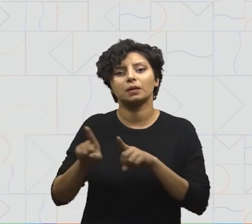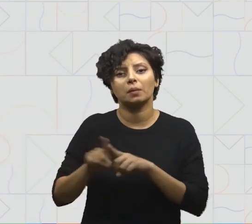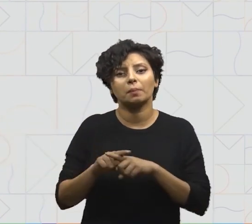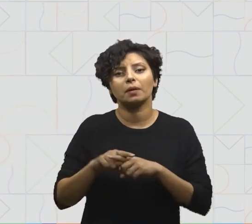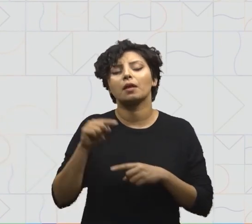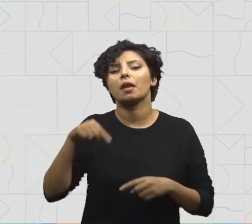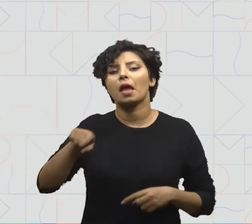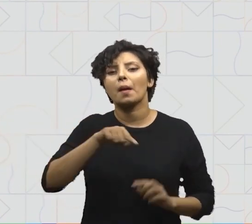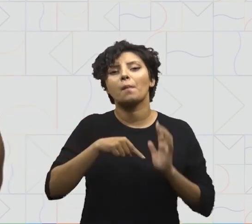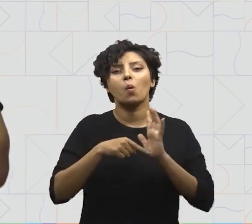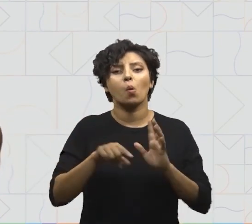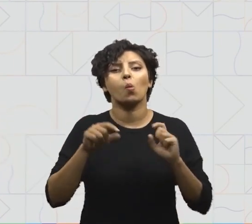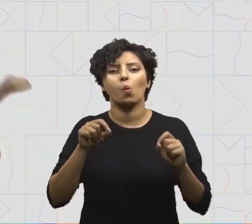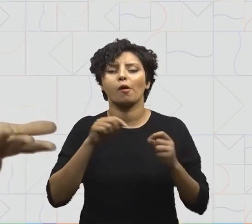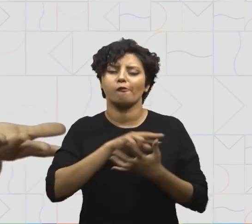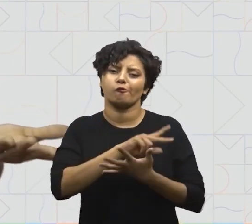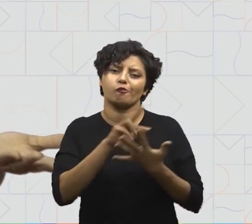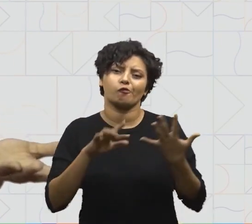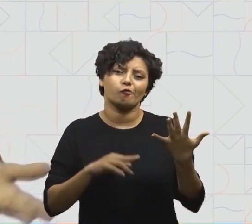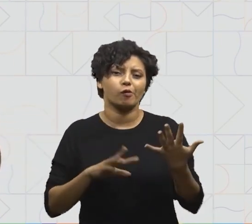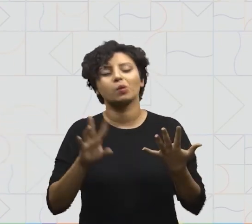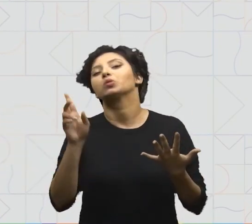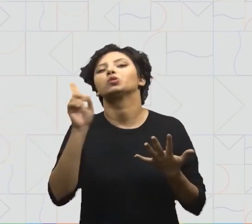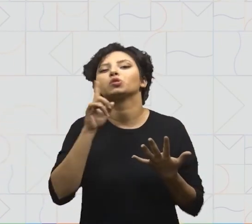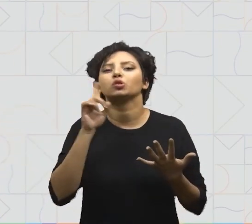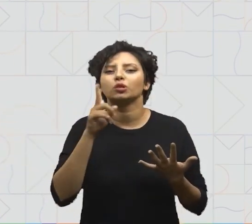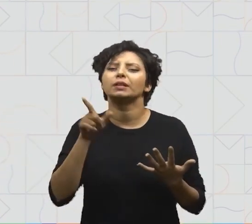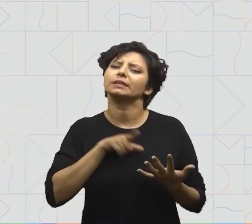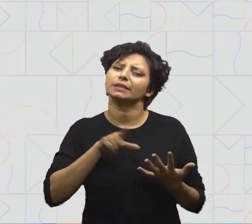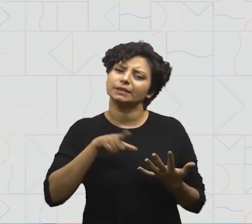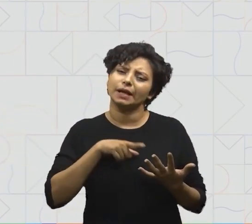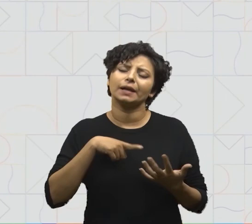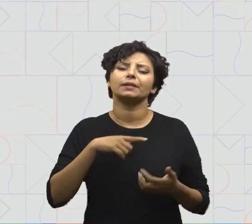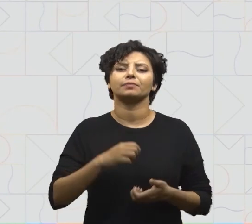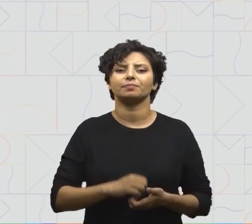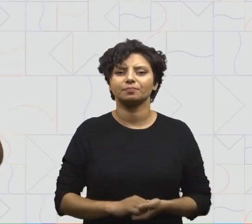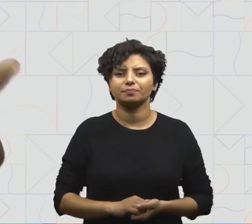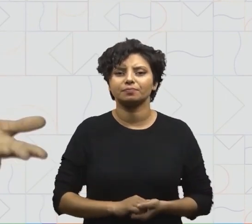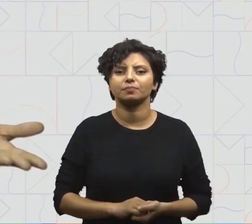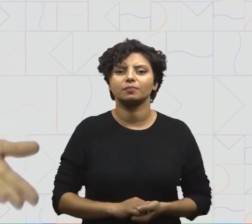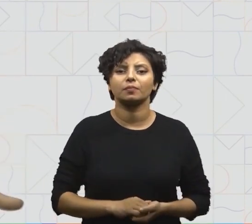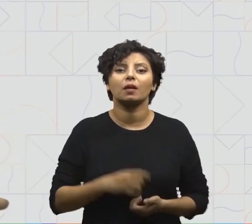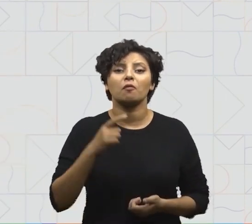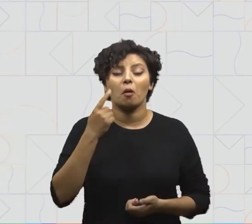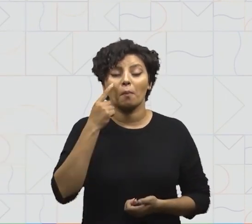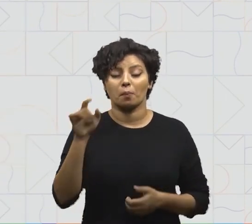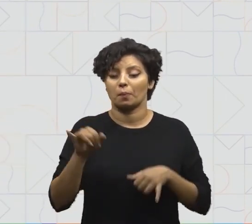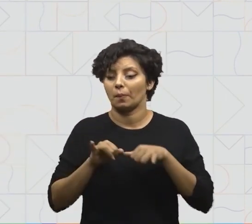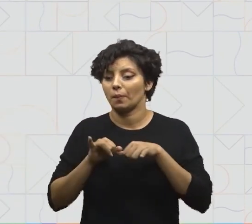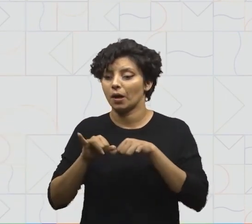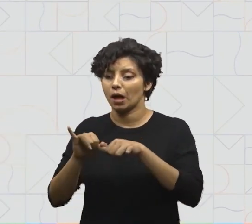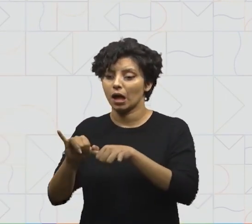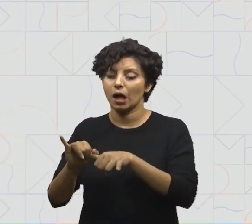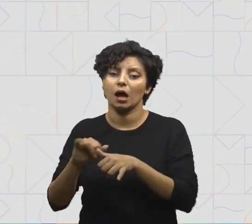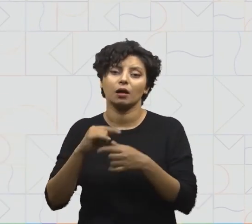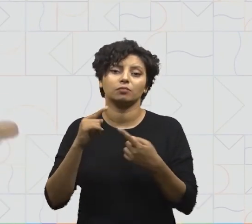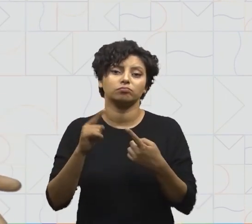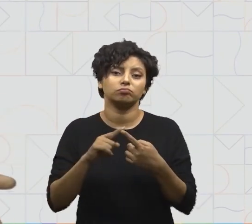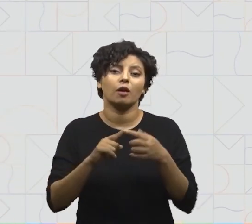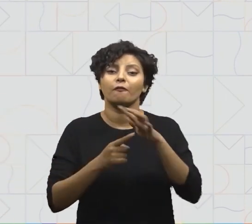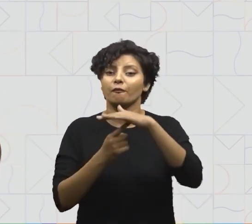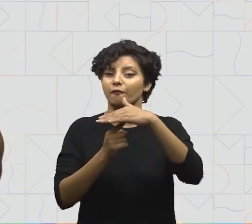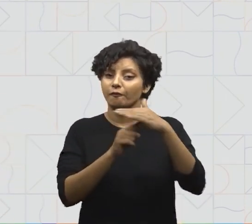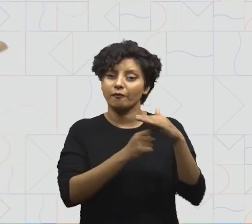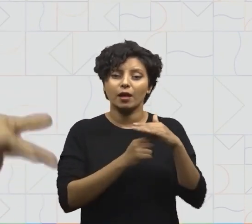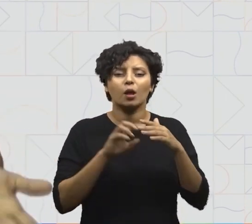E elas aparecem em muitas situações do nosso dia a dia. Quando vamos ao supermercado, à